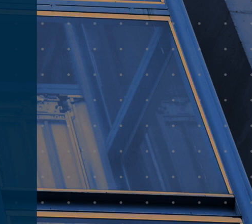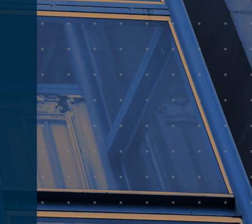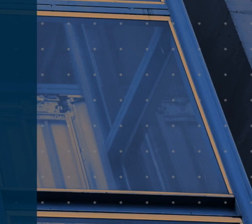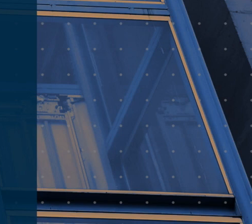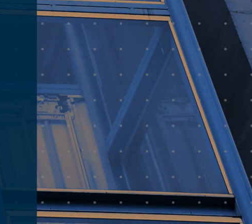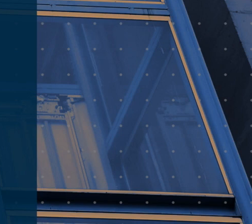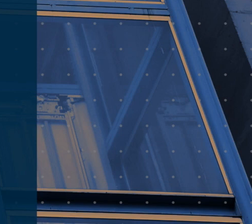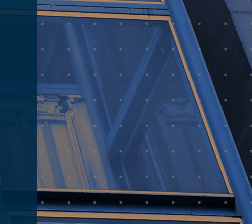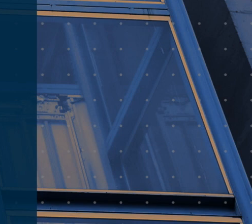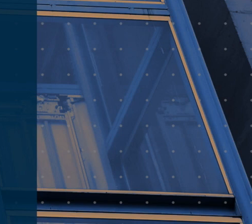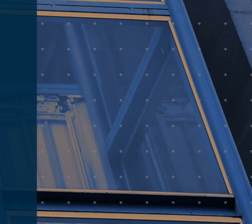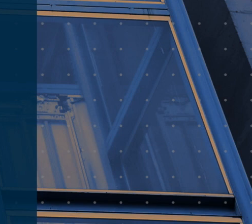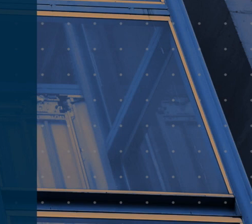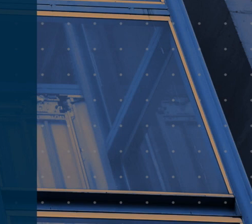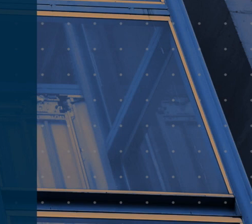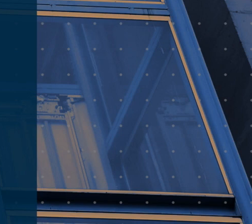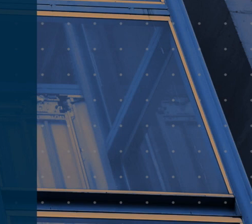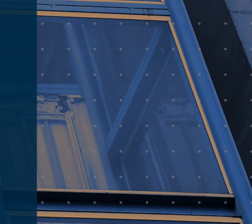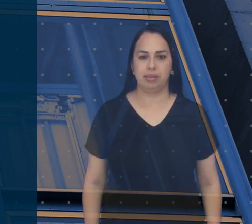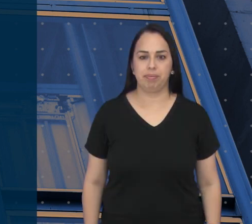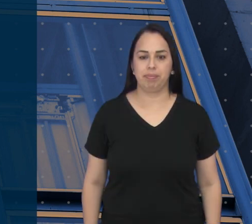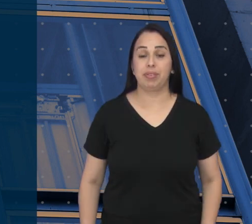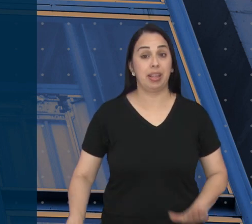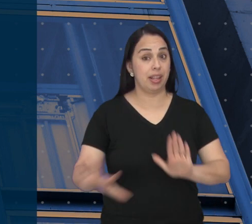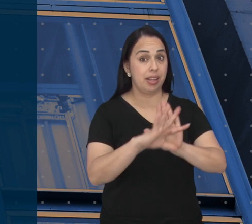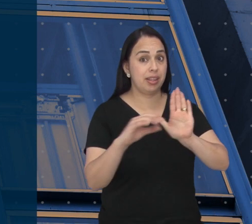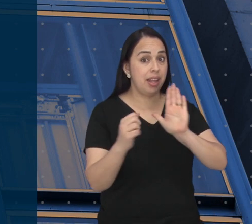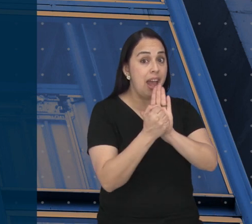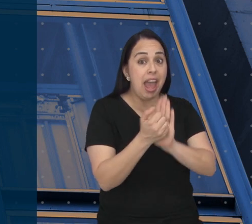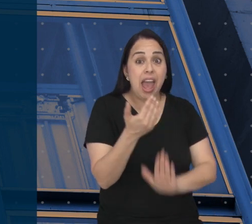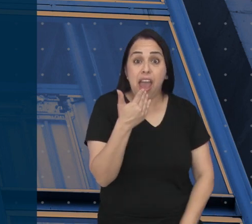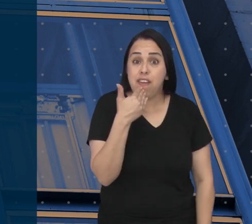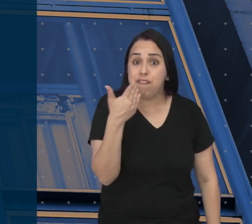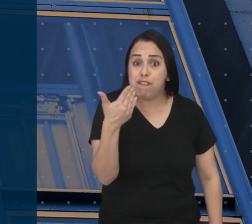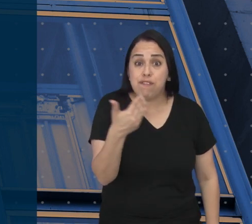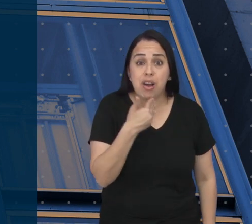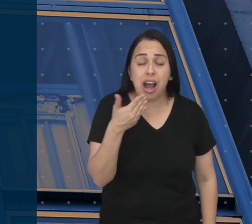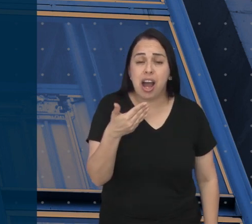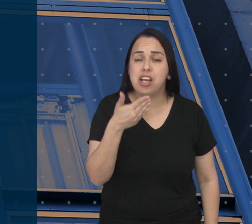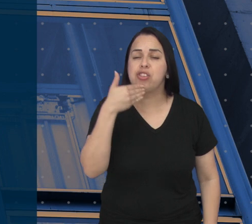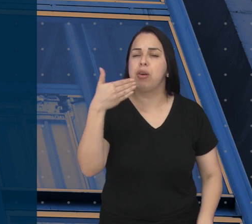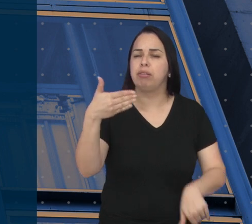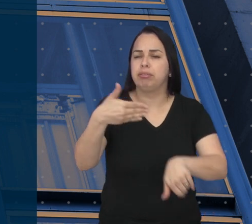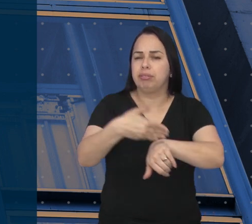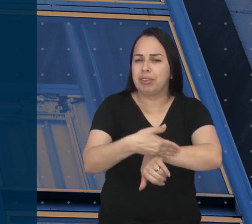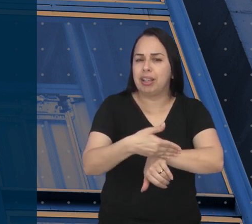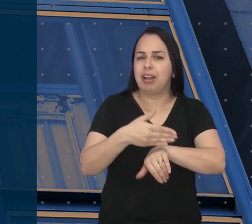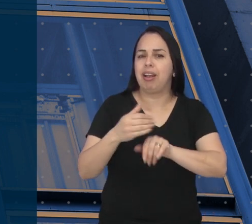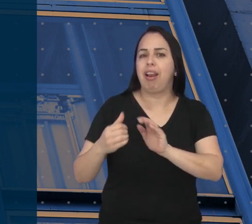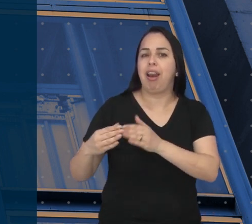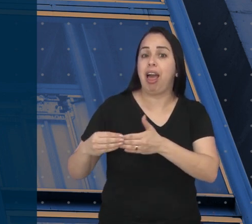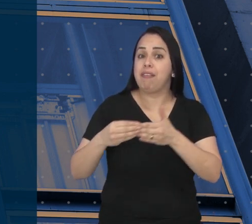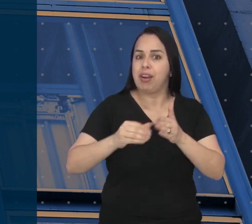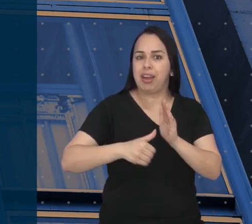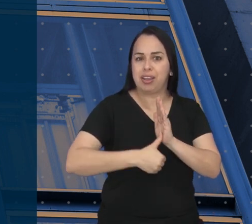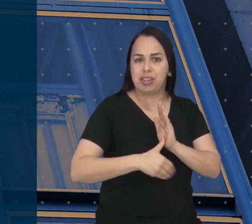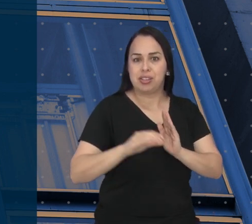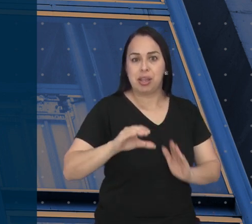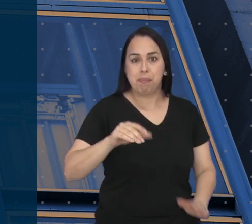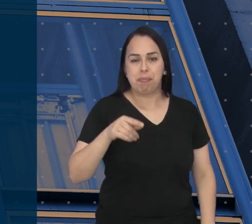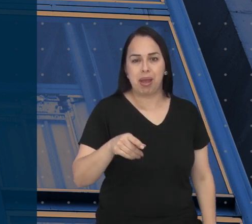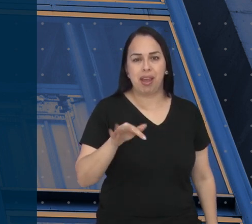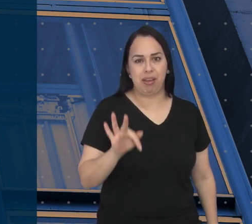operador de vendas, técnico em segurança do trabalho. Para se candidatar é fácil, é só comparecer ao PAT, levando o RG,